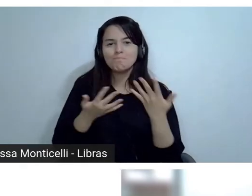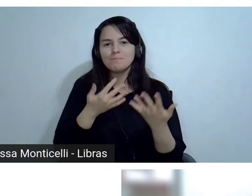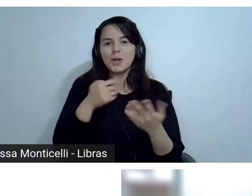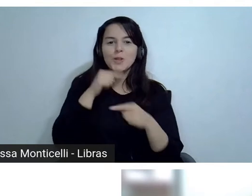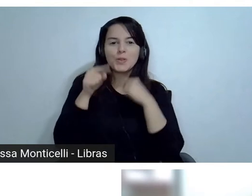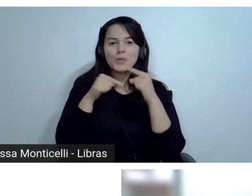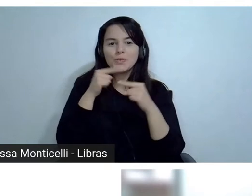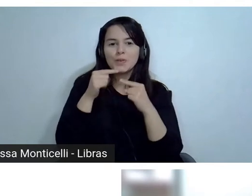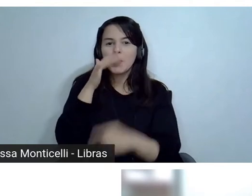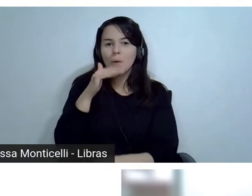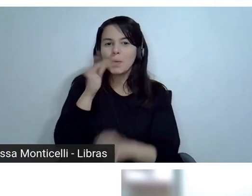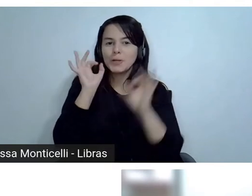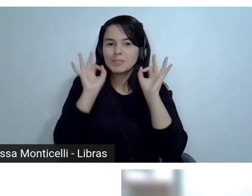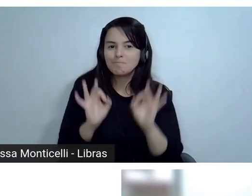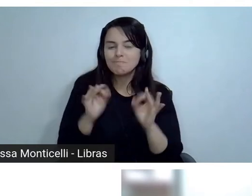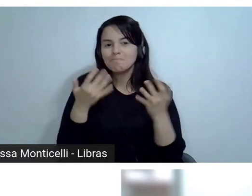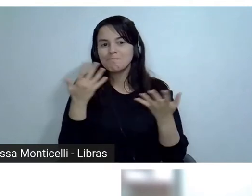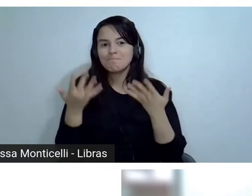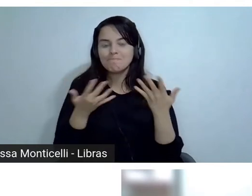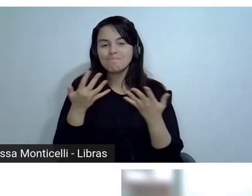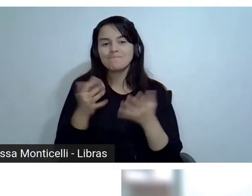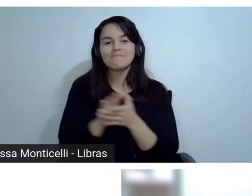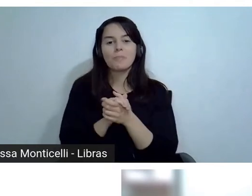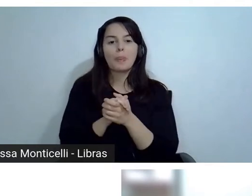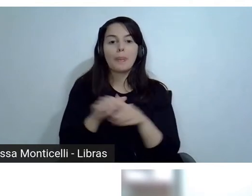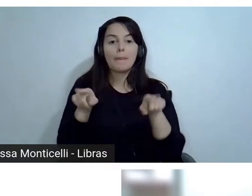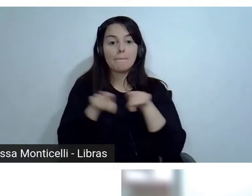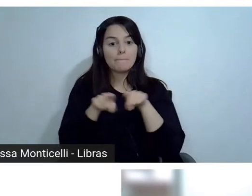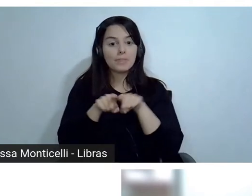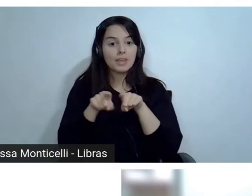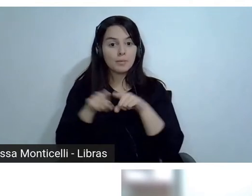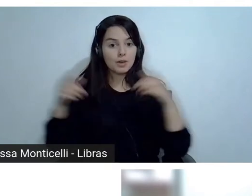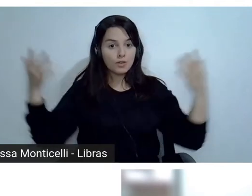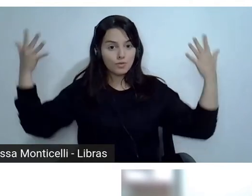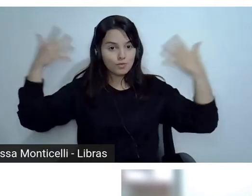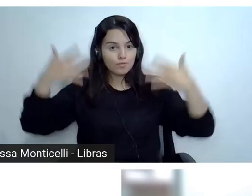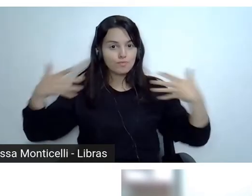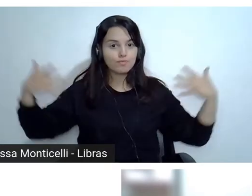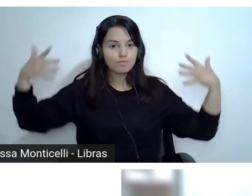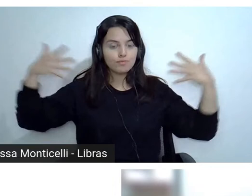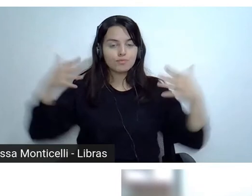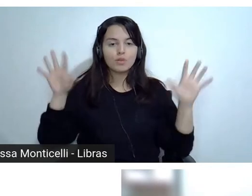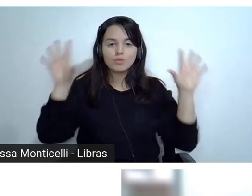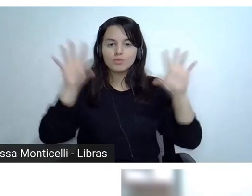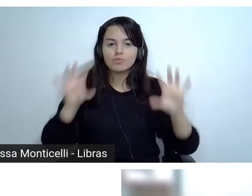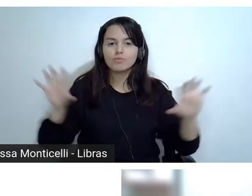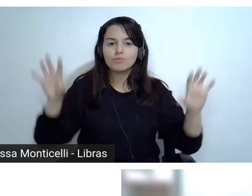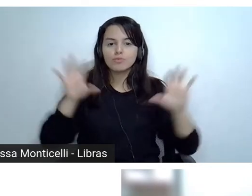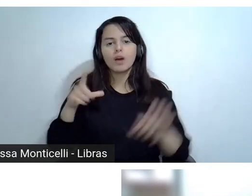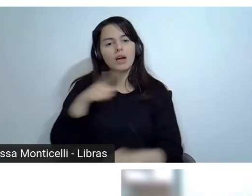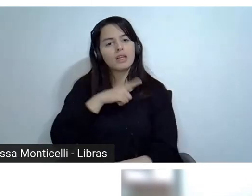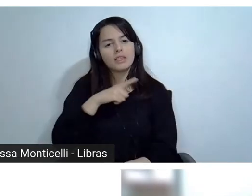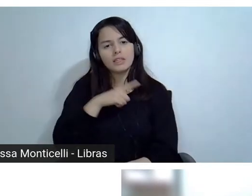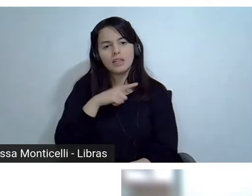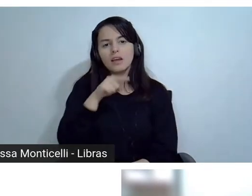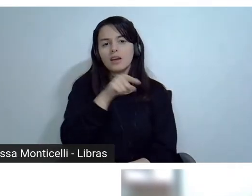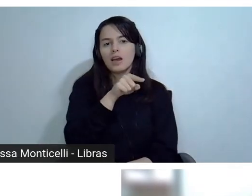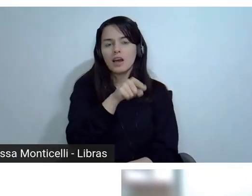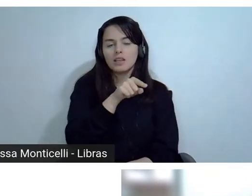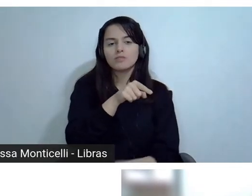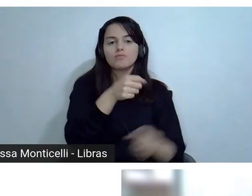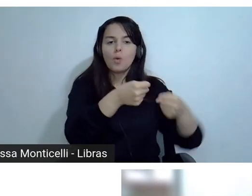Ao fundo, assim como o Anderson, também tem um guarda-roupas, uma cômoda, mesmo que embaçado.